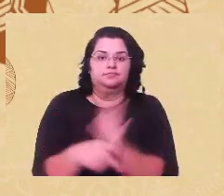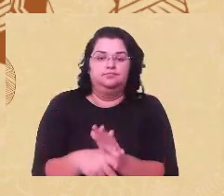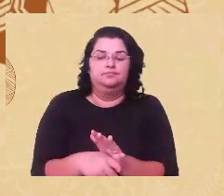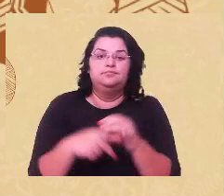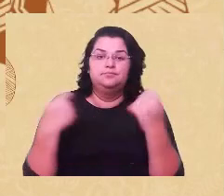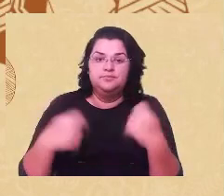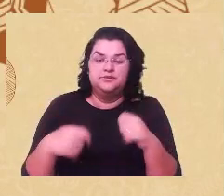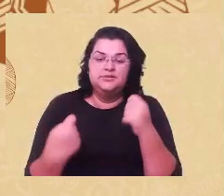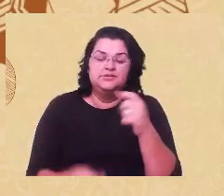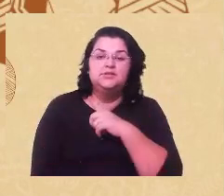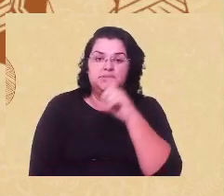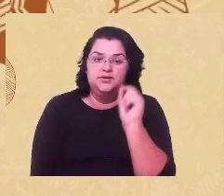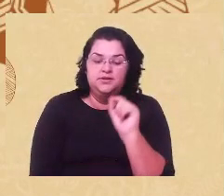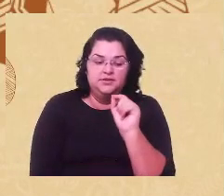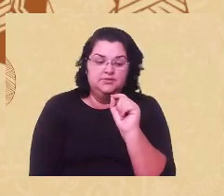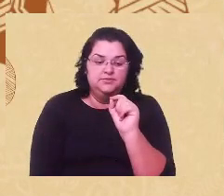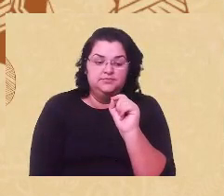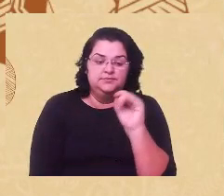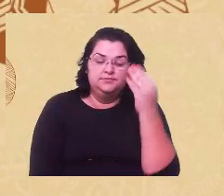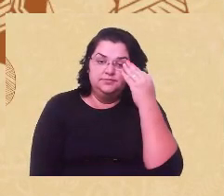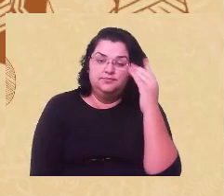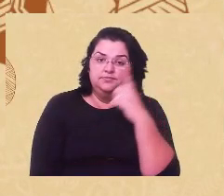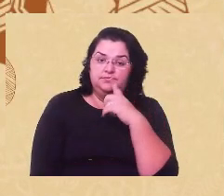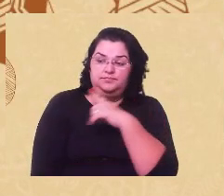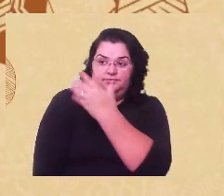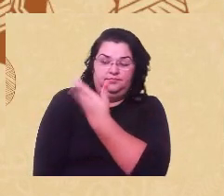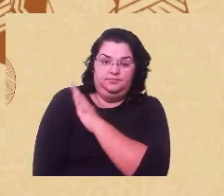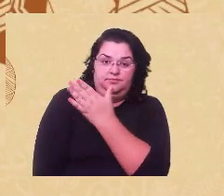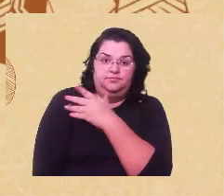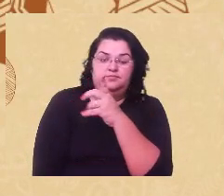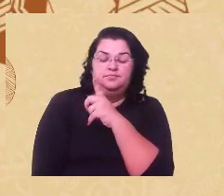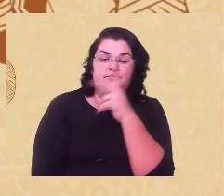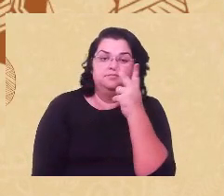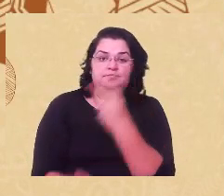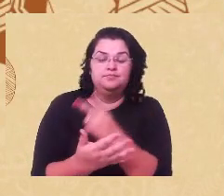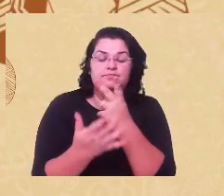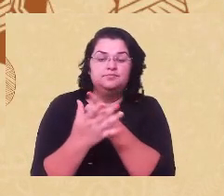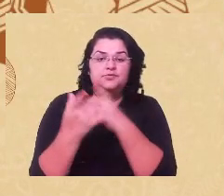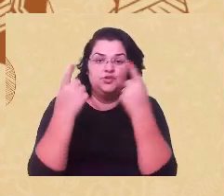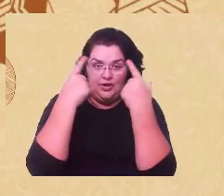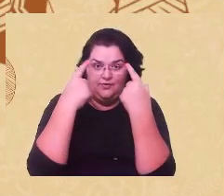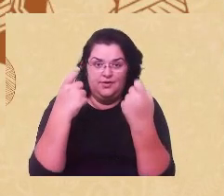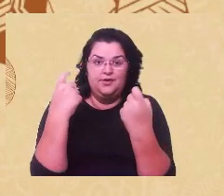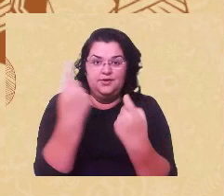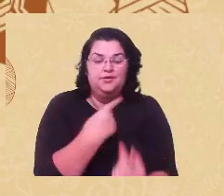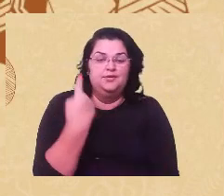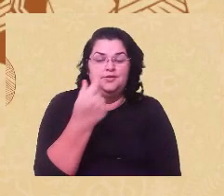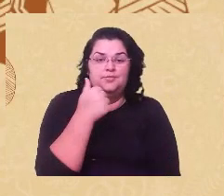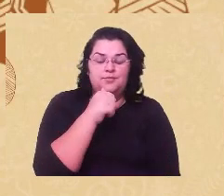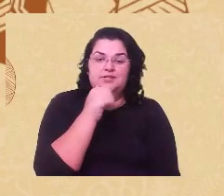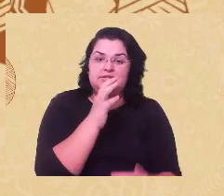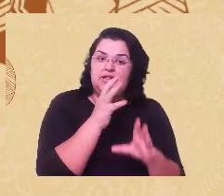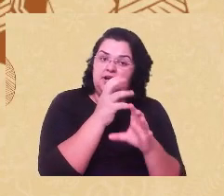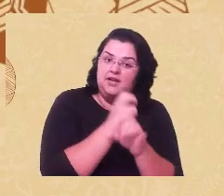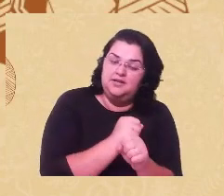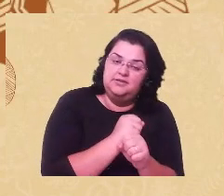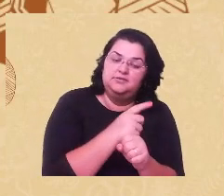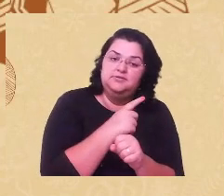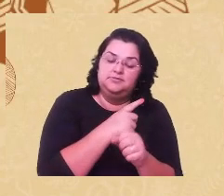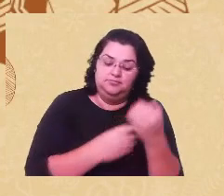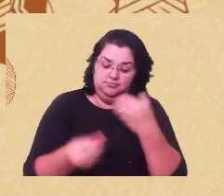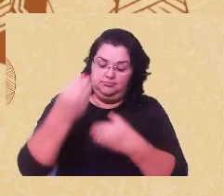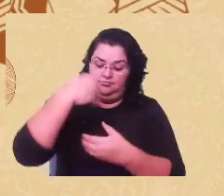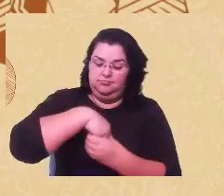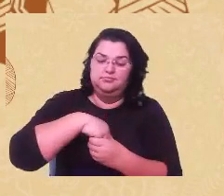precisamos, né, entendo que o racismo ele é tão tão violento que muitas de nós mulheres negras introjetamos essa ideia,